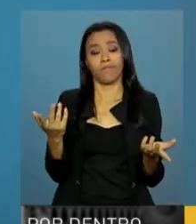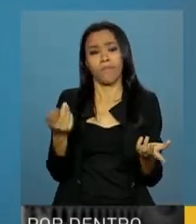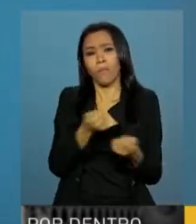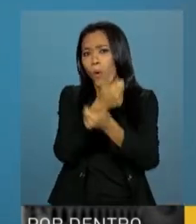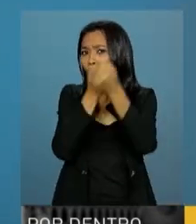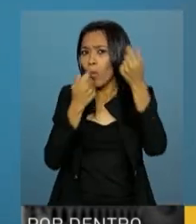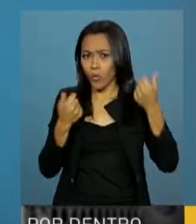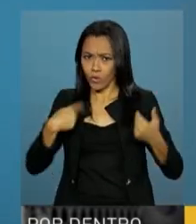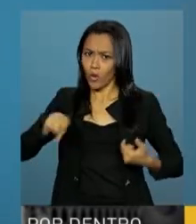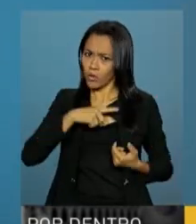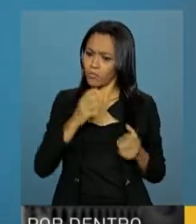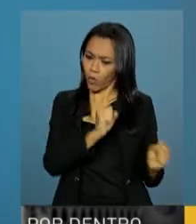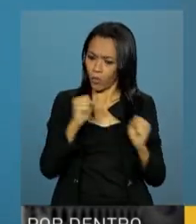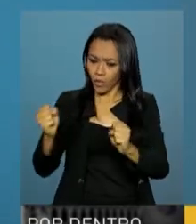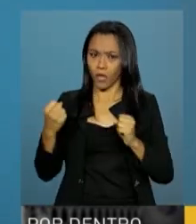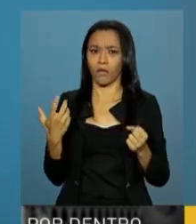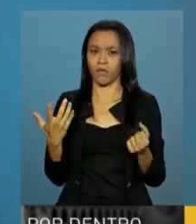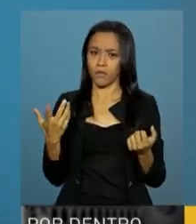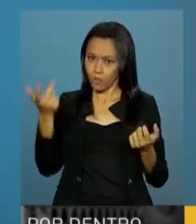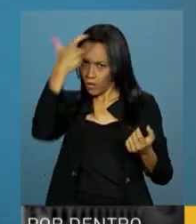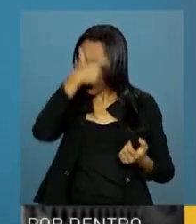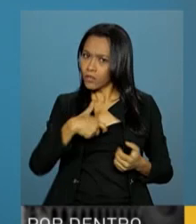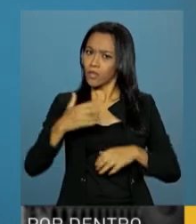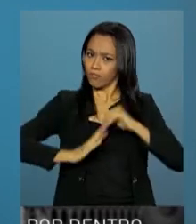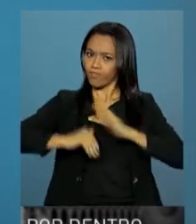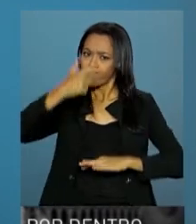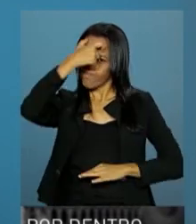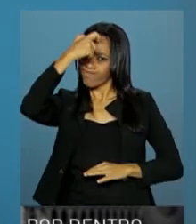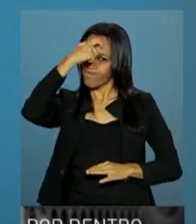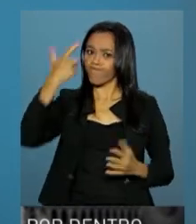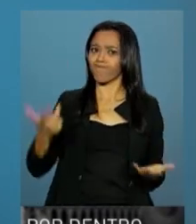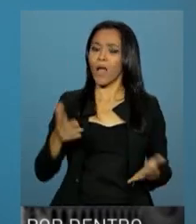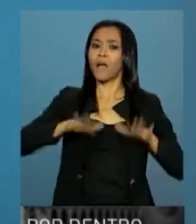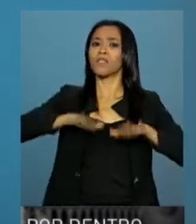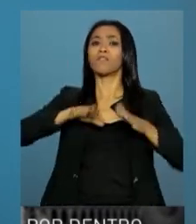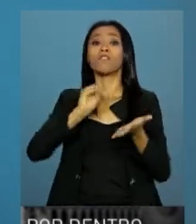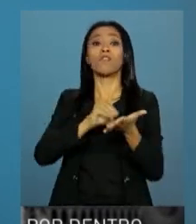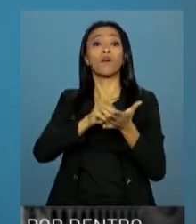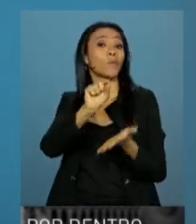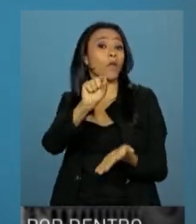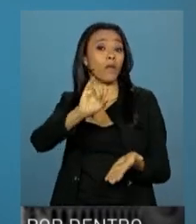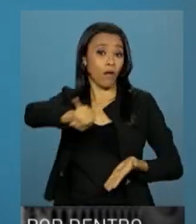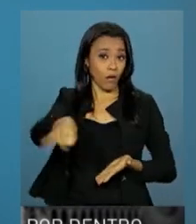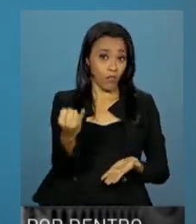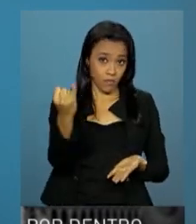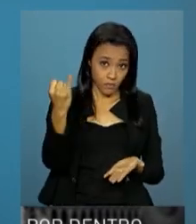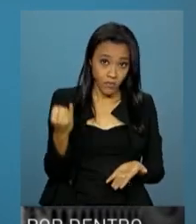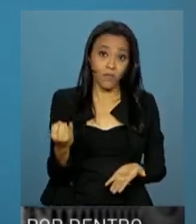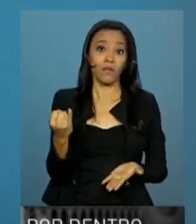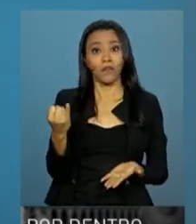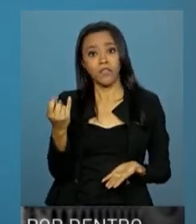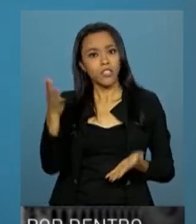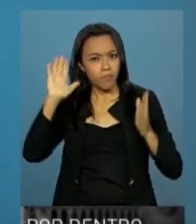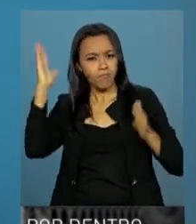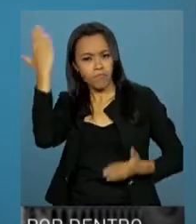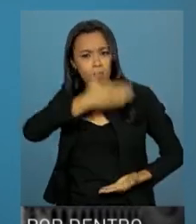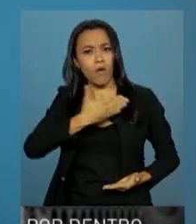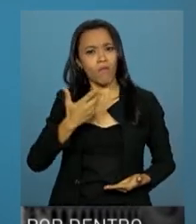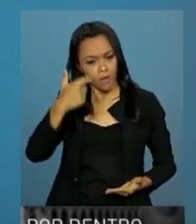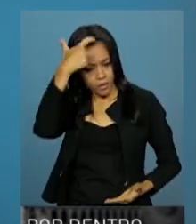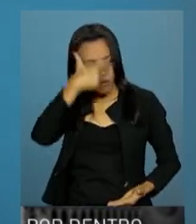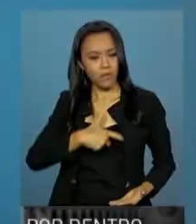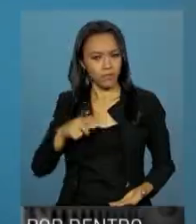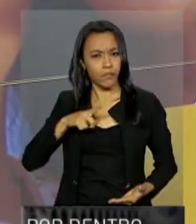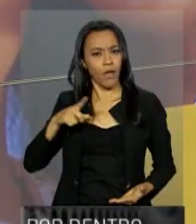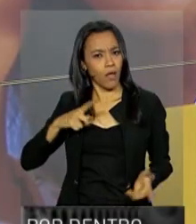ocupar espaço de poder. Nós somos também competentes. Às vezes nos falta o quê? A oportunidade de demonstrarmos este nosso